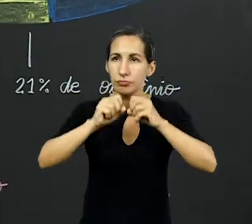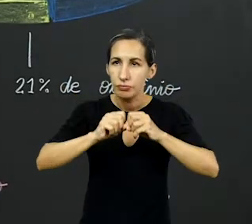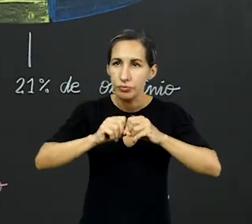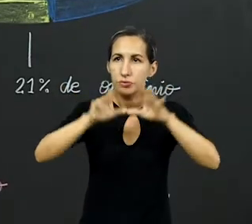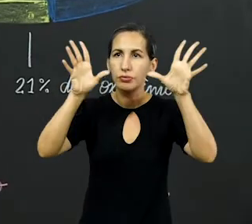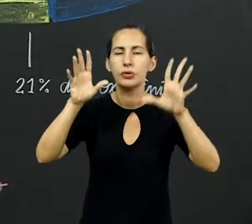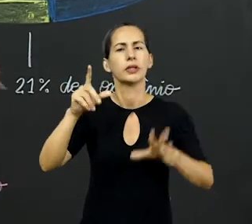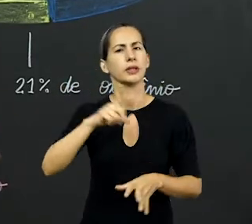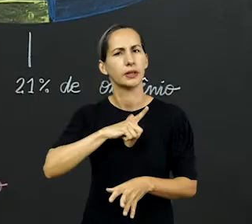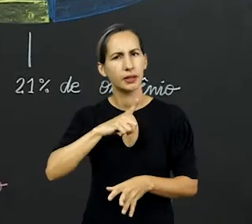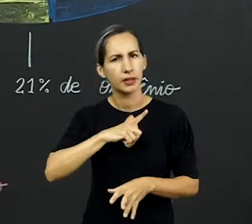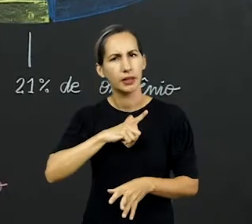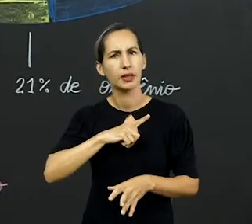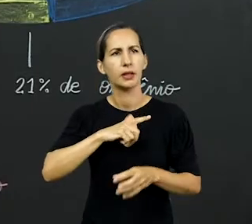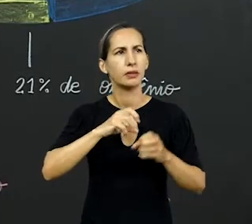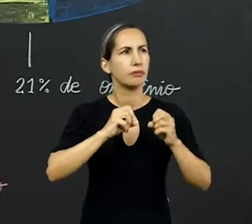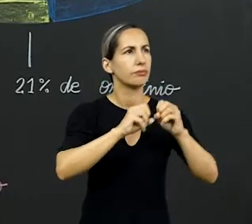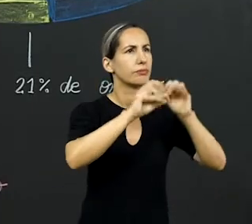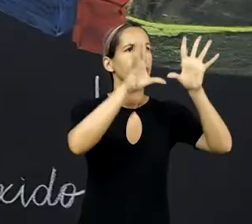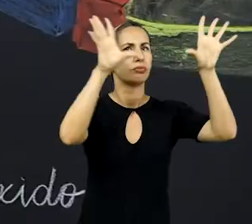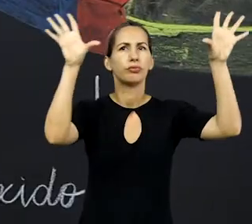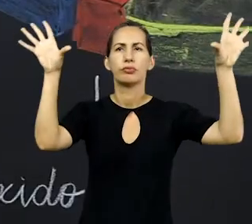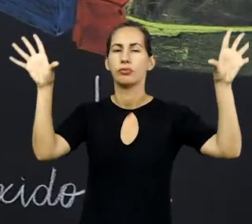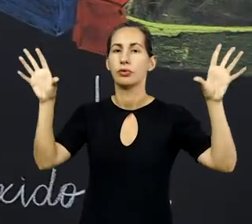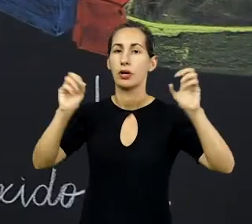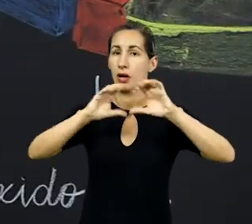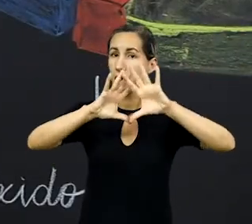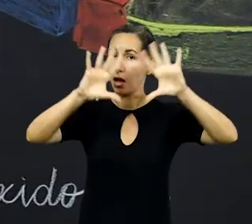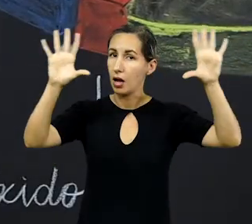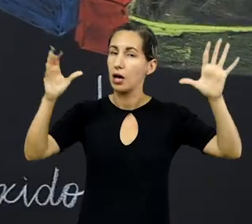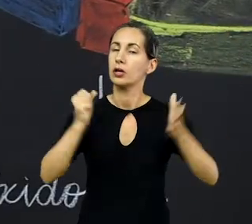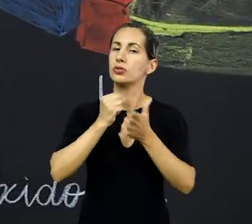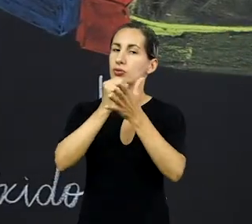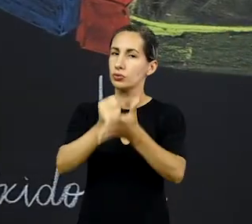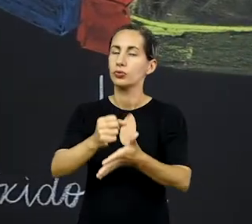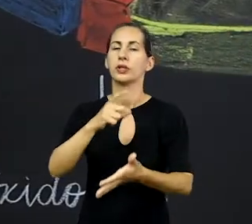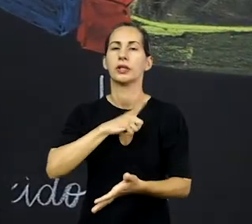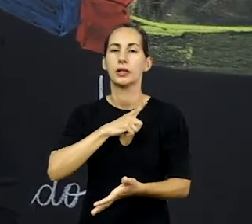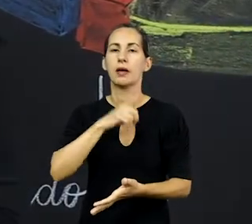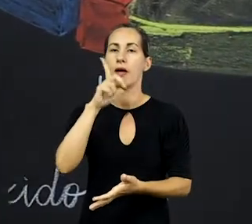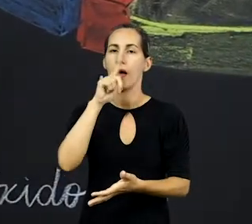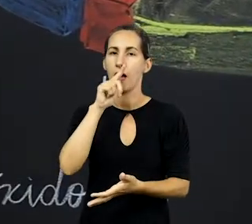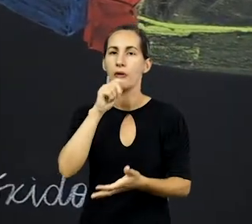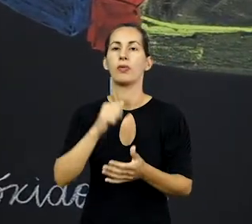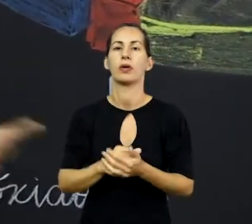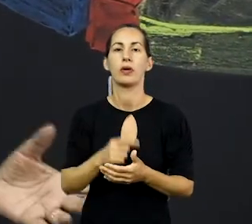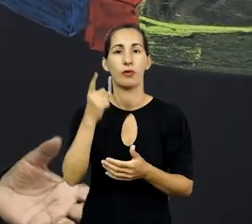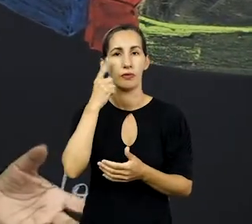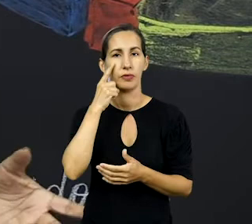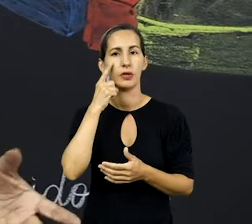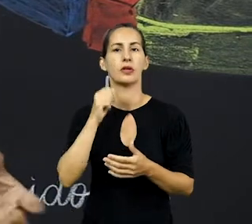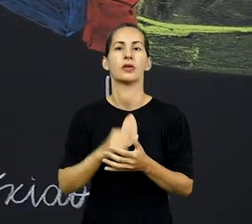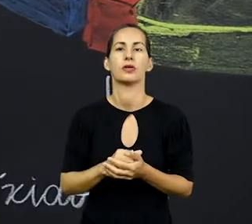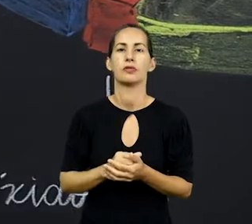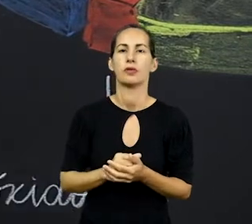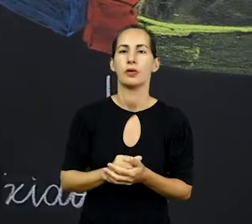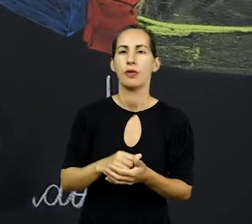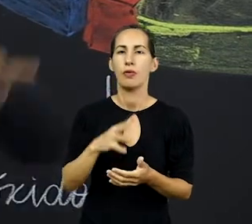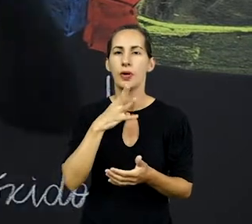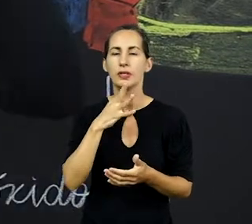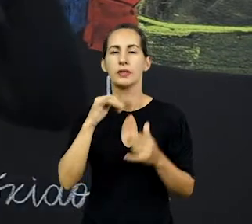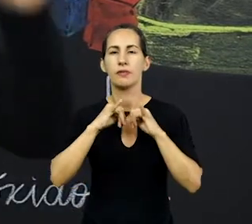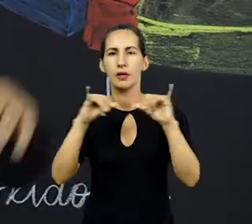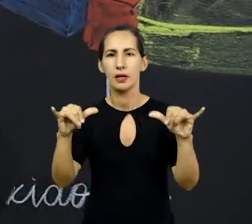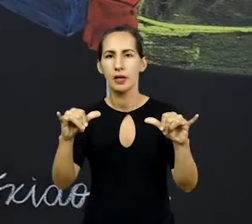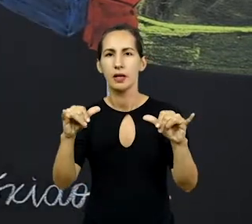de água? Claro que tem, as coisas não estão evaporando aí. E vapor de água ajuda? Ajuda. Você já viu aí, alguns dias, está vendo na televisão,